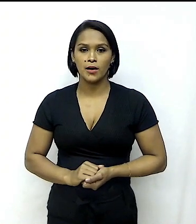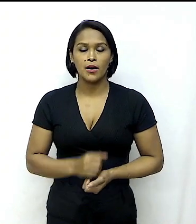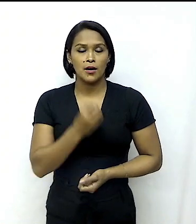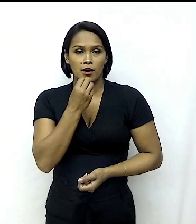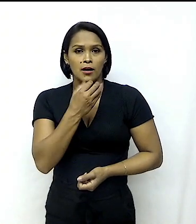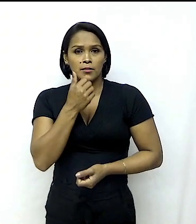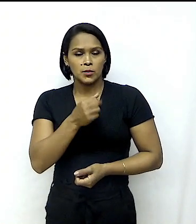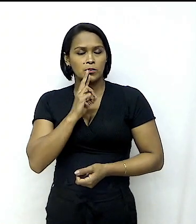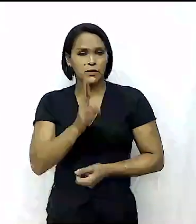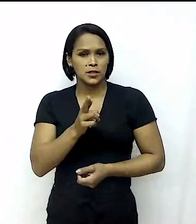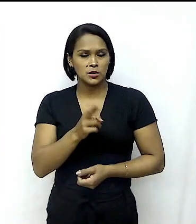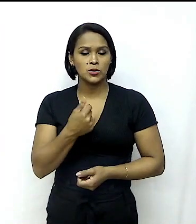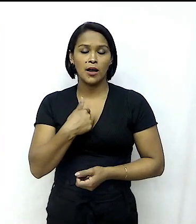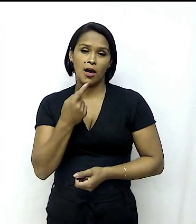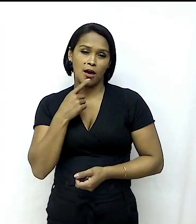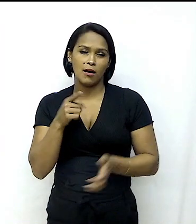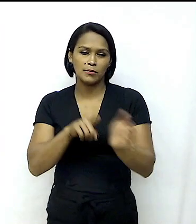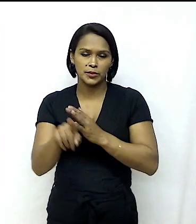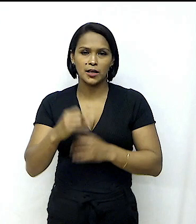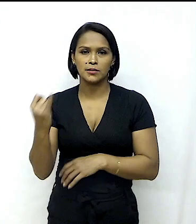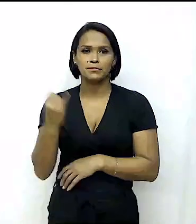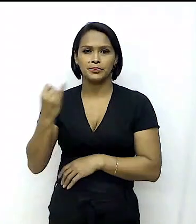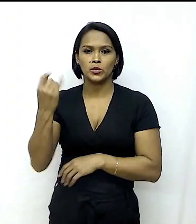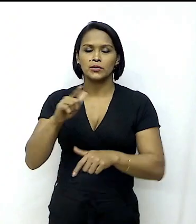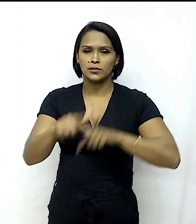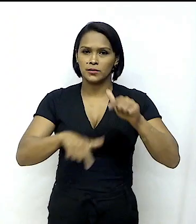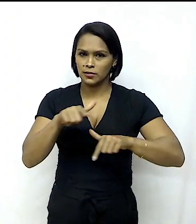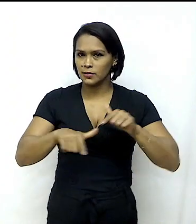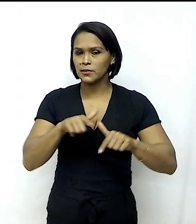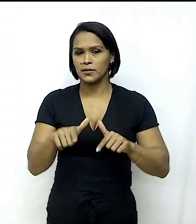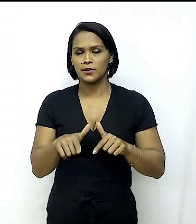Olha, essa é uma área importante do nosso trabalho.